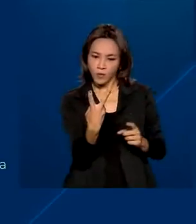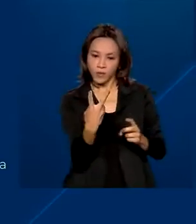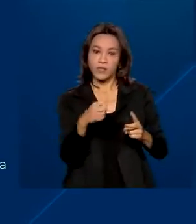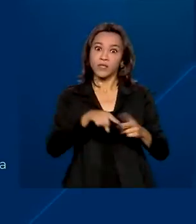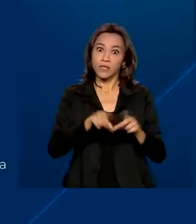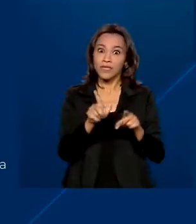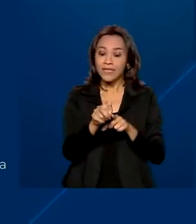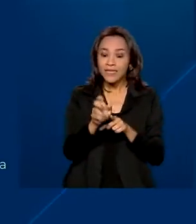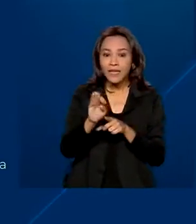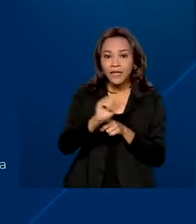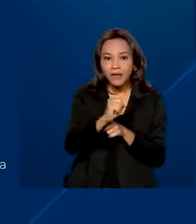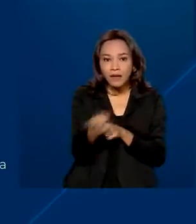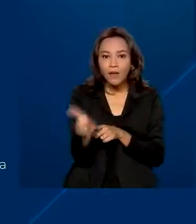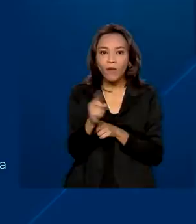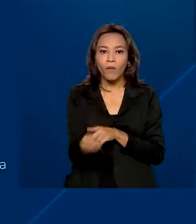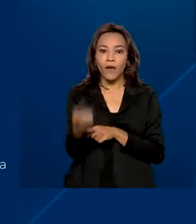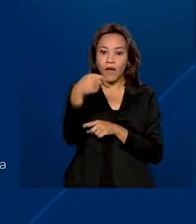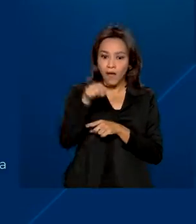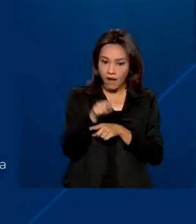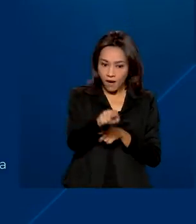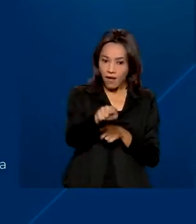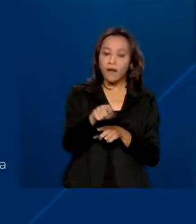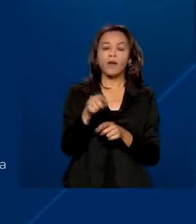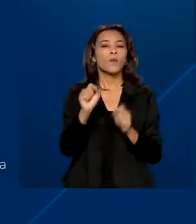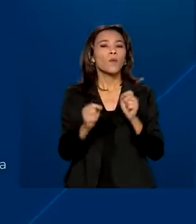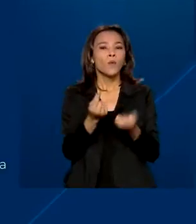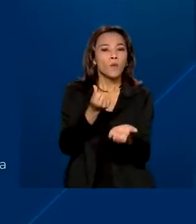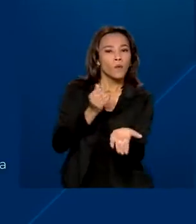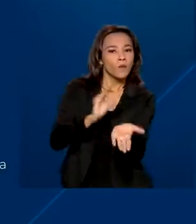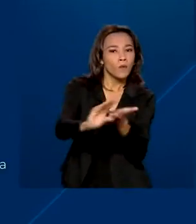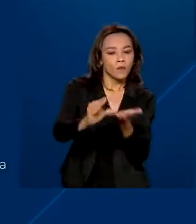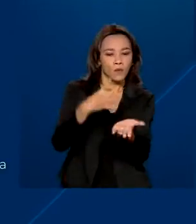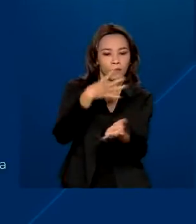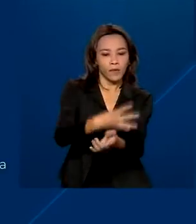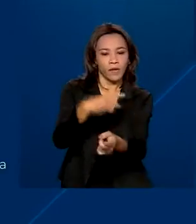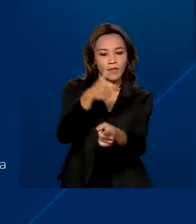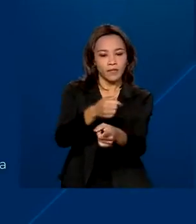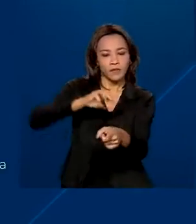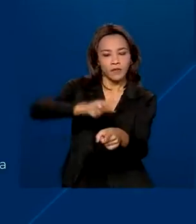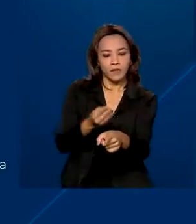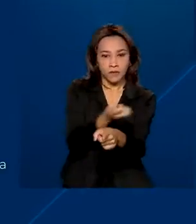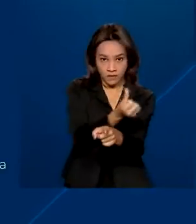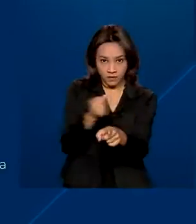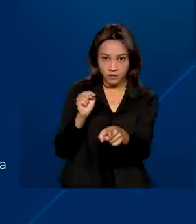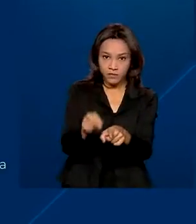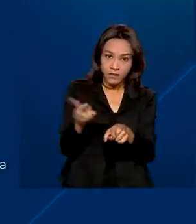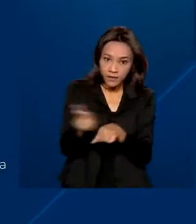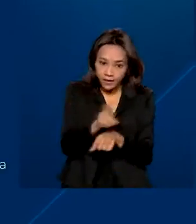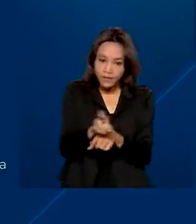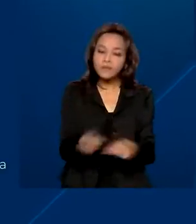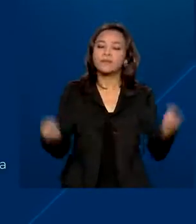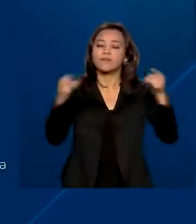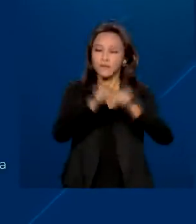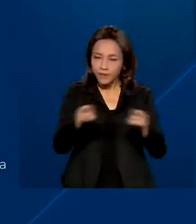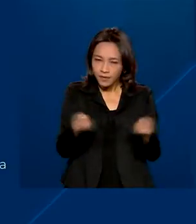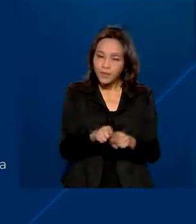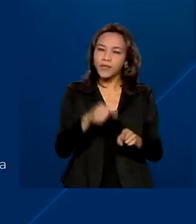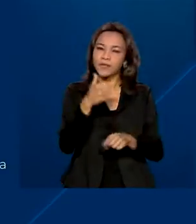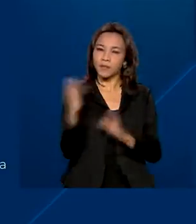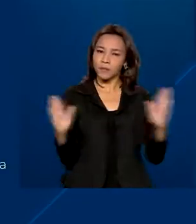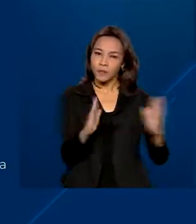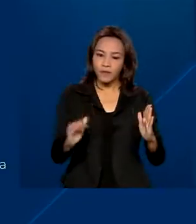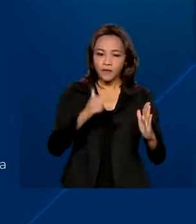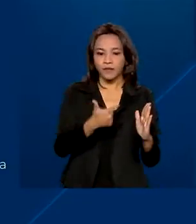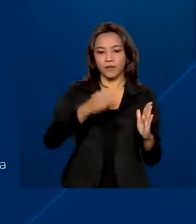trigo em grão. Lá, o aporte deverá ser de 47 milhões e 600 mil reais, também com contrato de